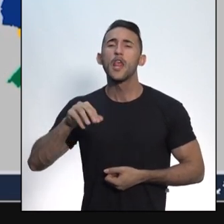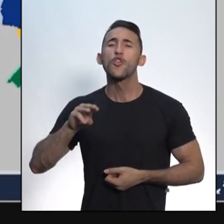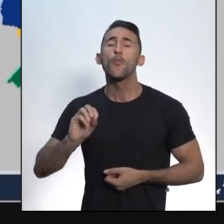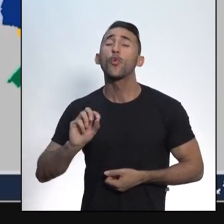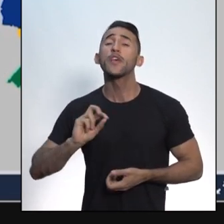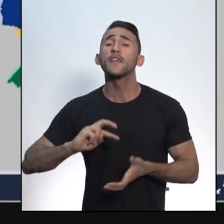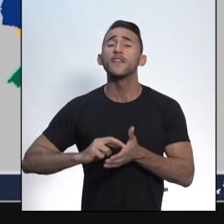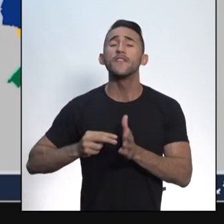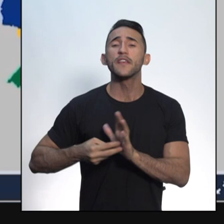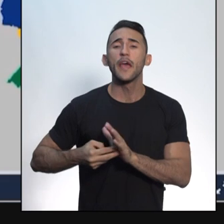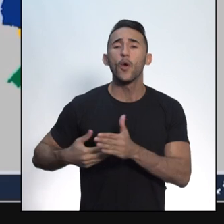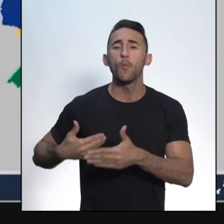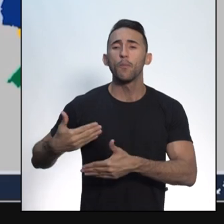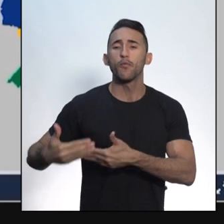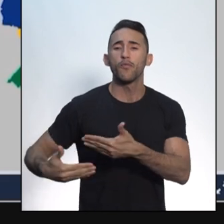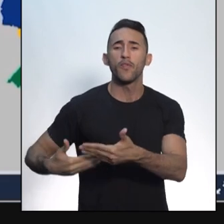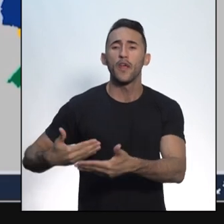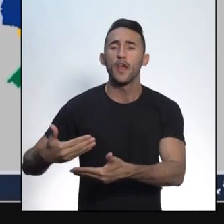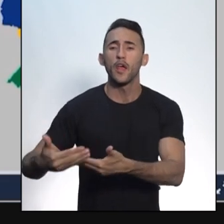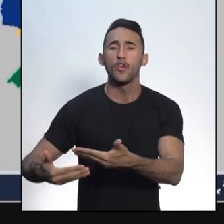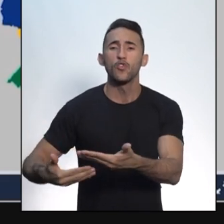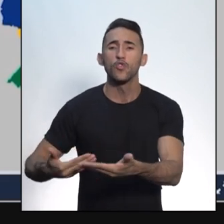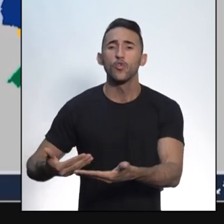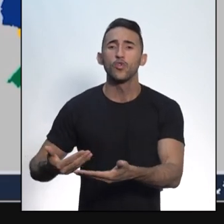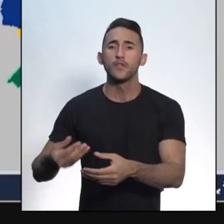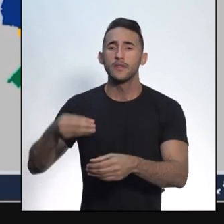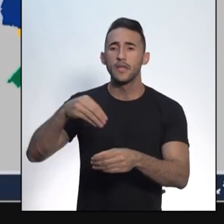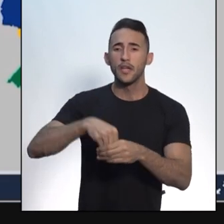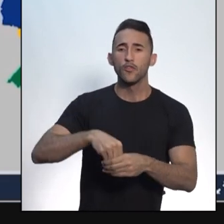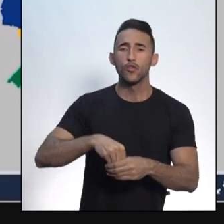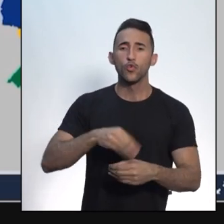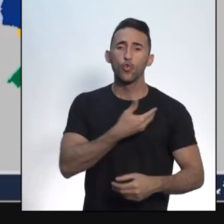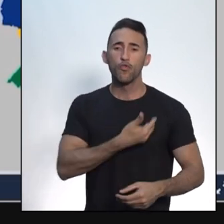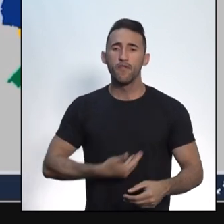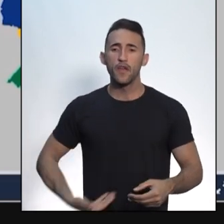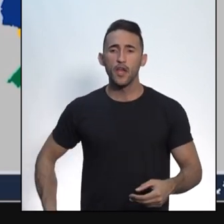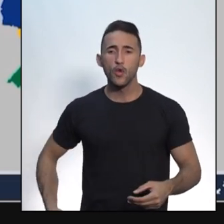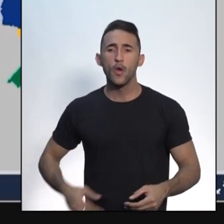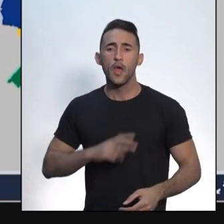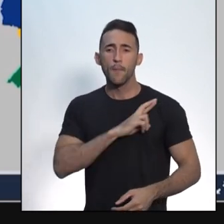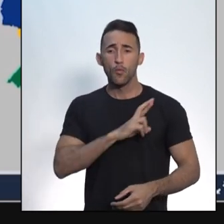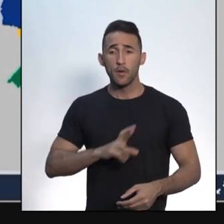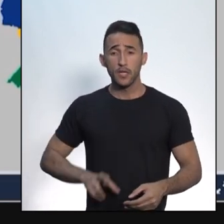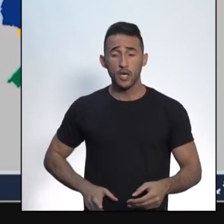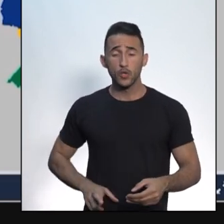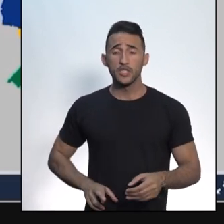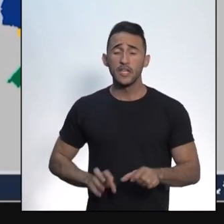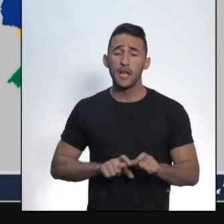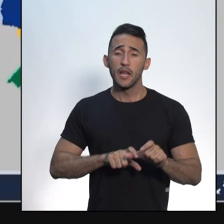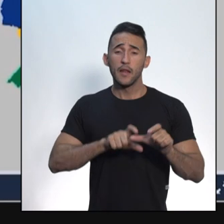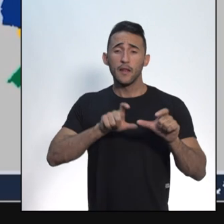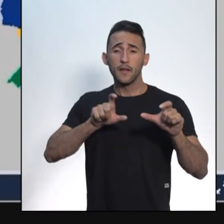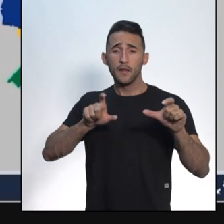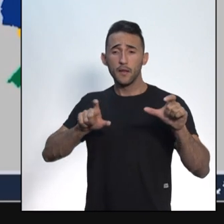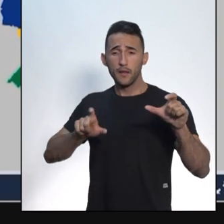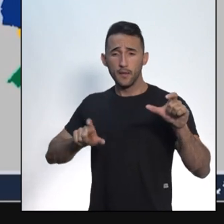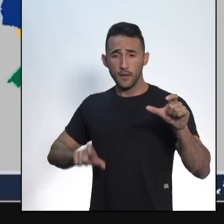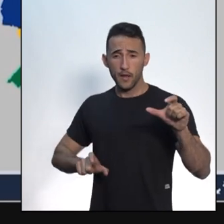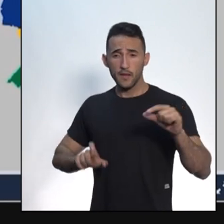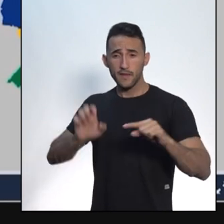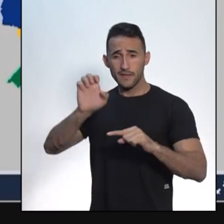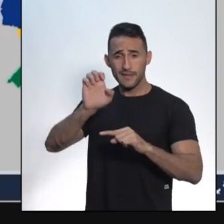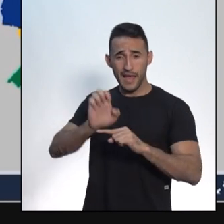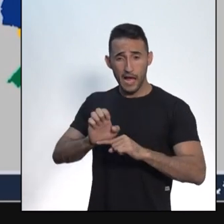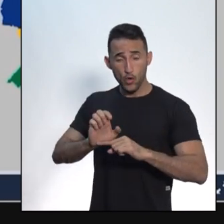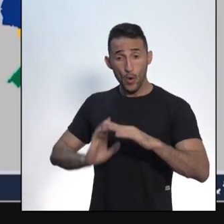existente dentro dos governos republicanos que permite uma autonomia limitada, uma